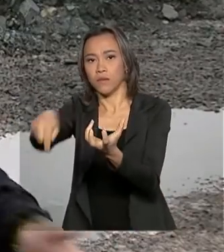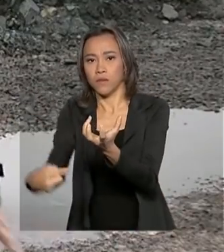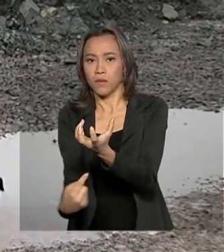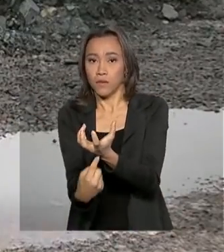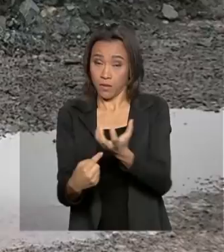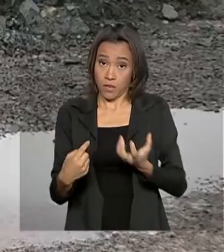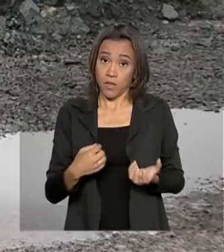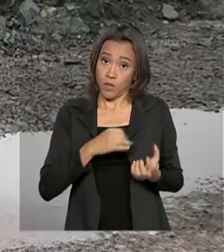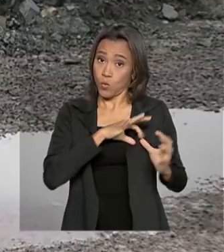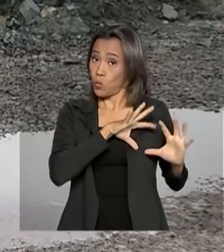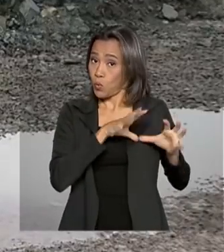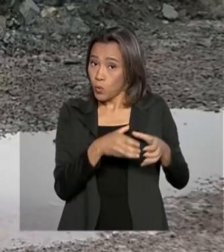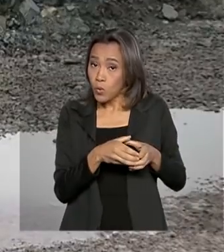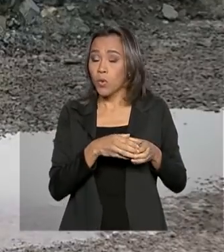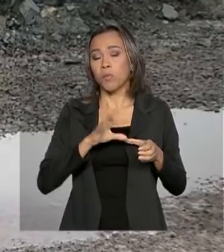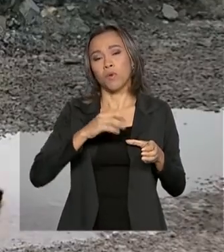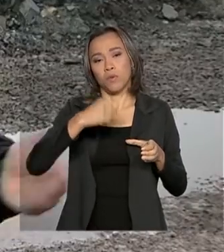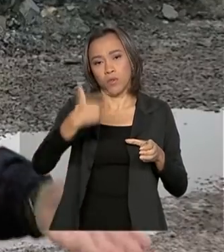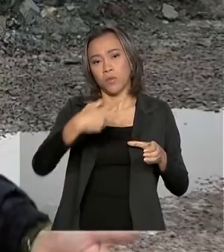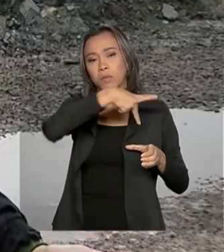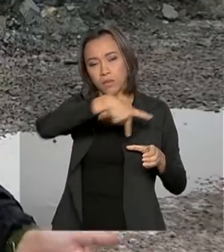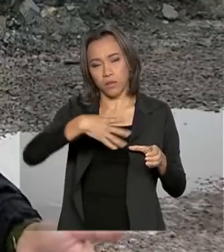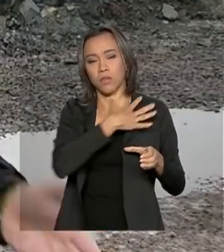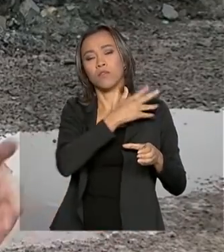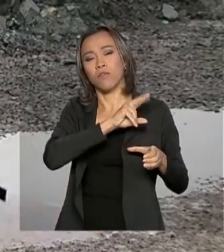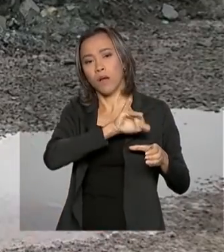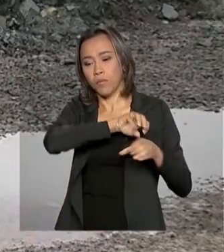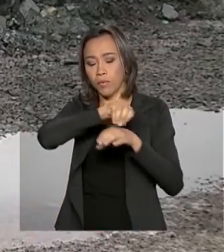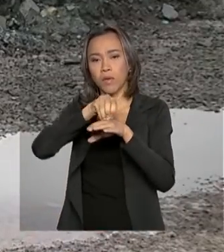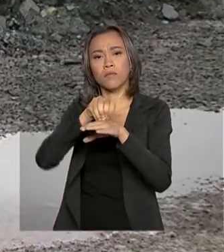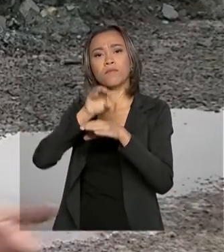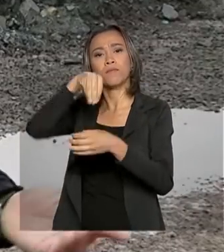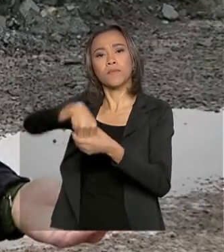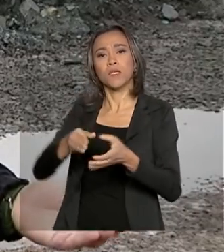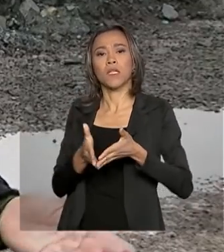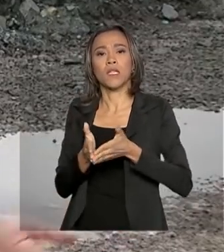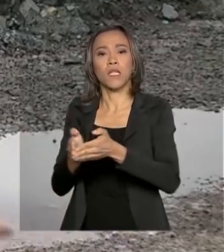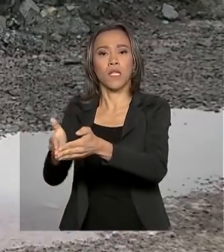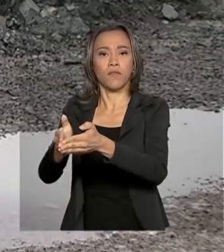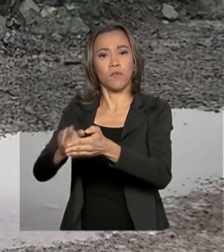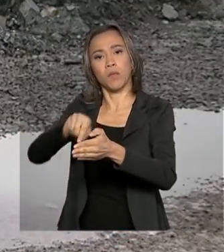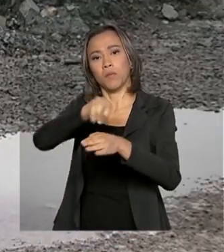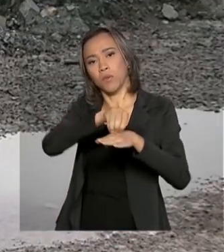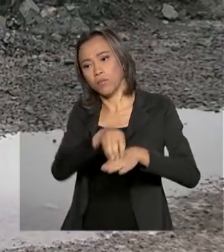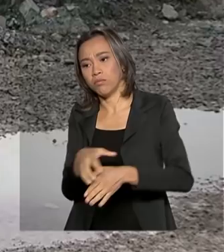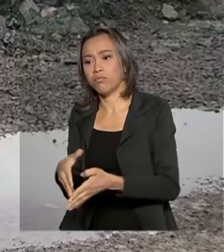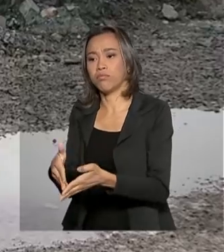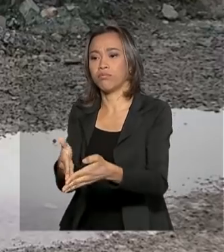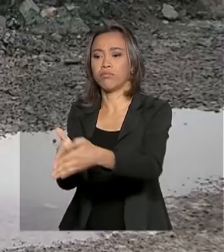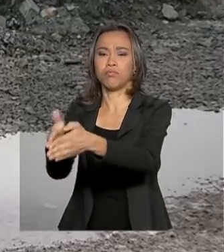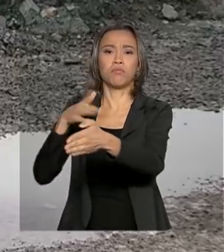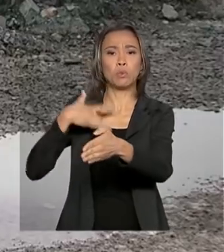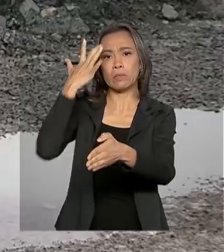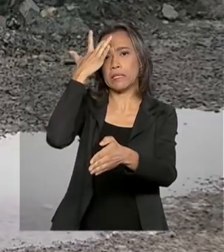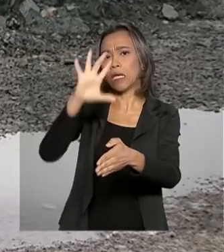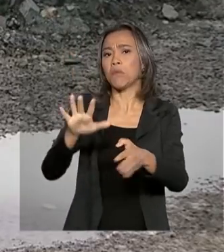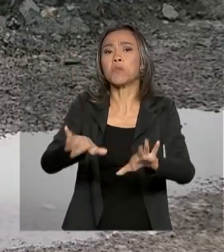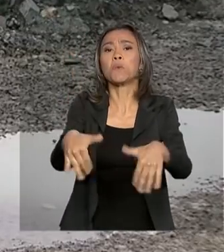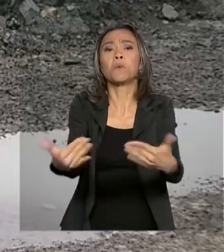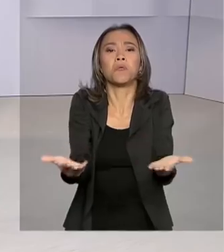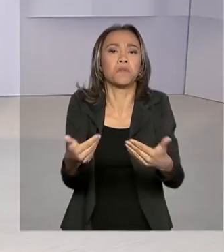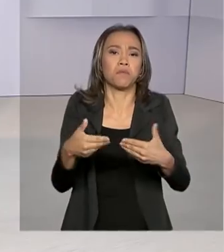a sua comitiva embarcarão no navio da Marinha e seguirão aqui para a Ilha de Reis Jorge. Por isso, não dá para saber quando vai ser a